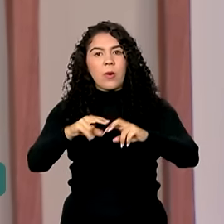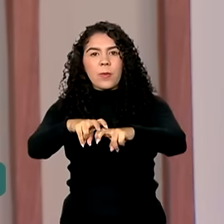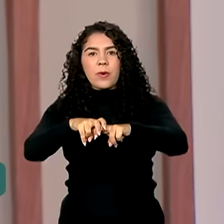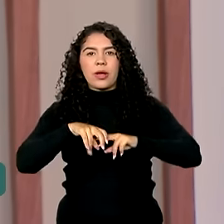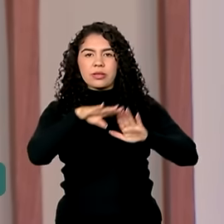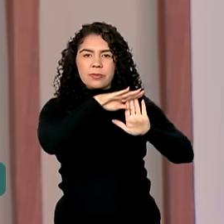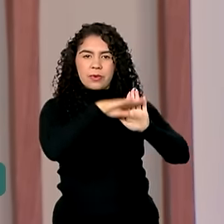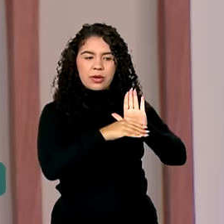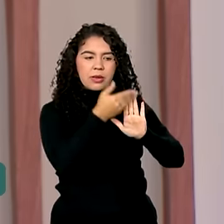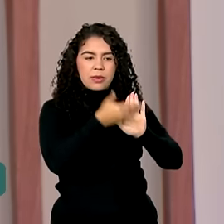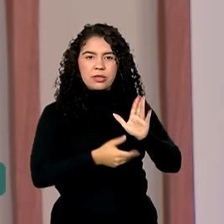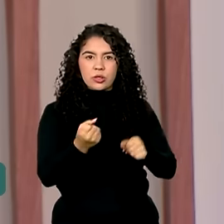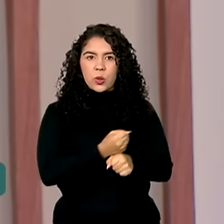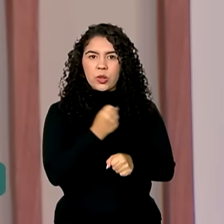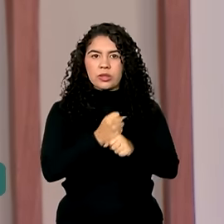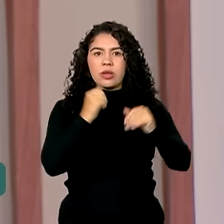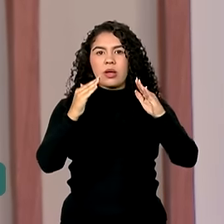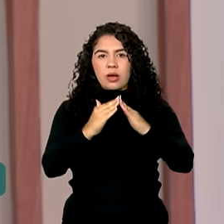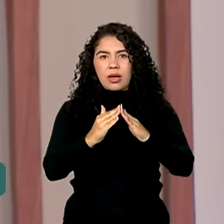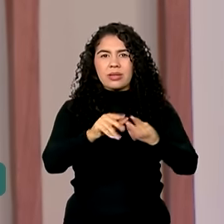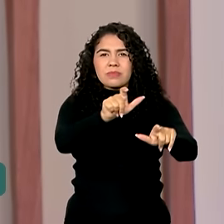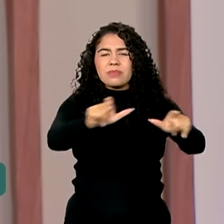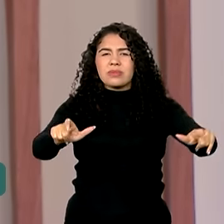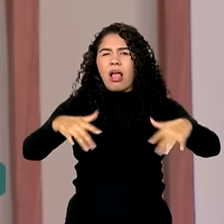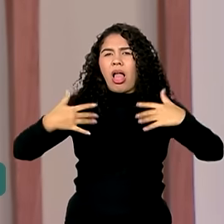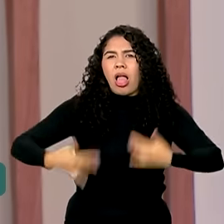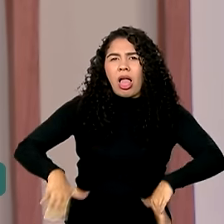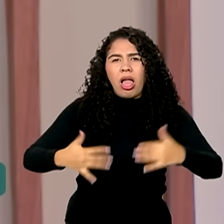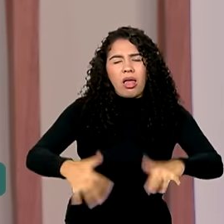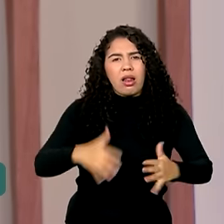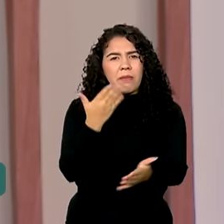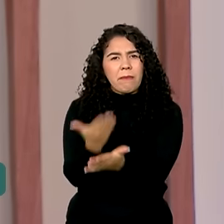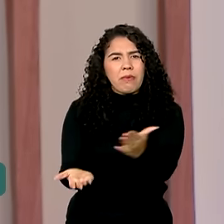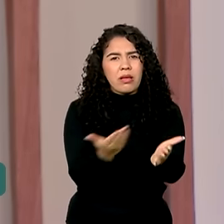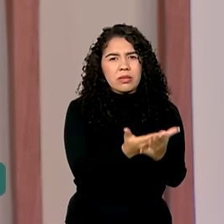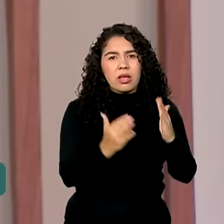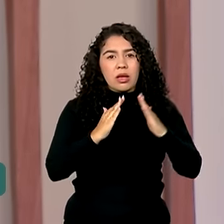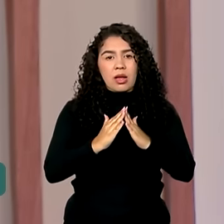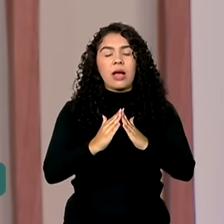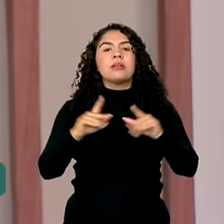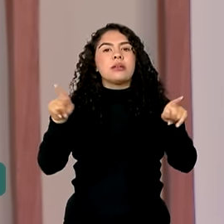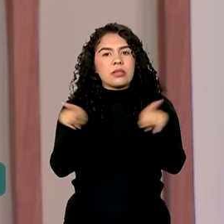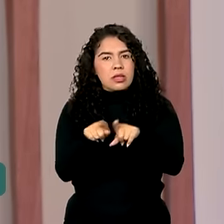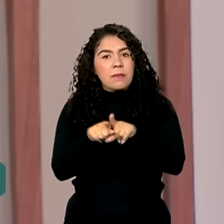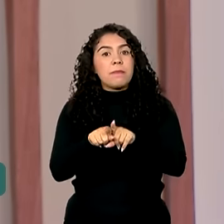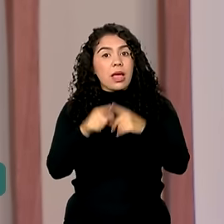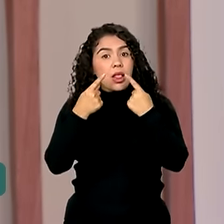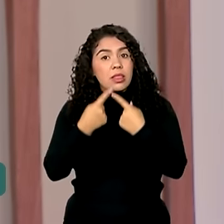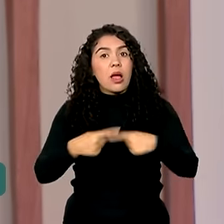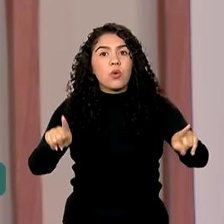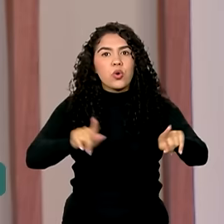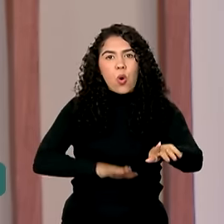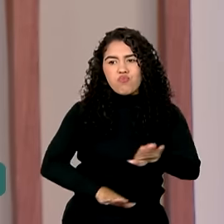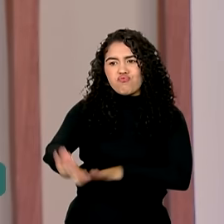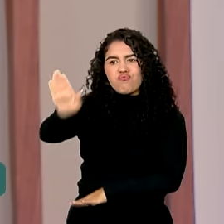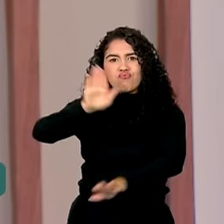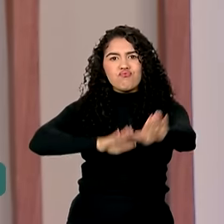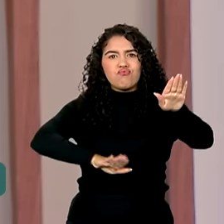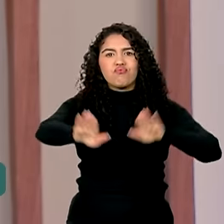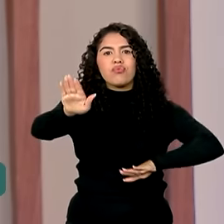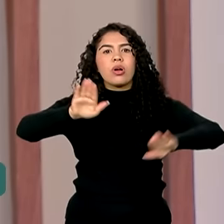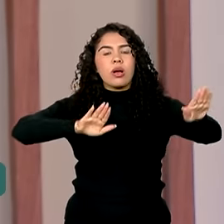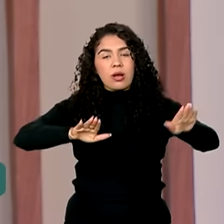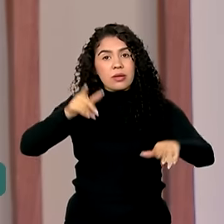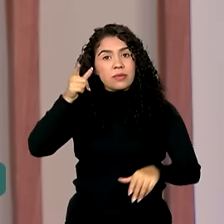Minha Vida para famílias que perderam tudo. Durante visita ao Estado, Lula também inaugurou um complexo viário. Quem